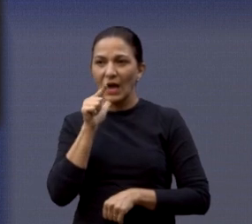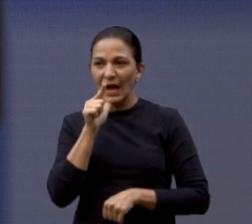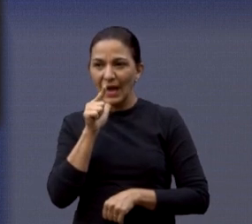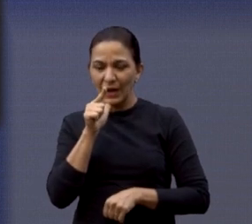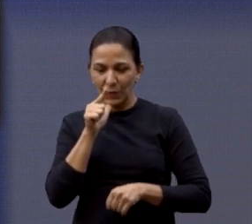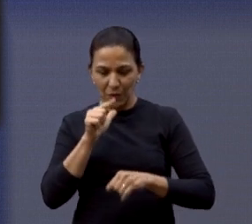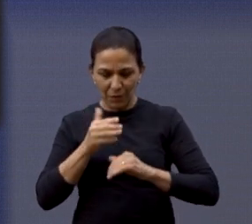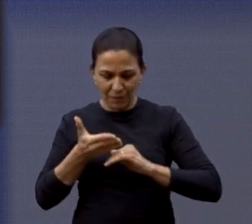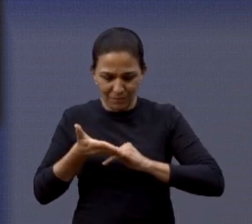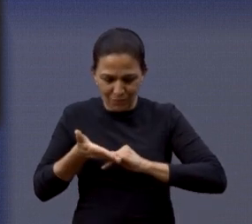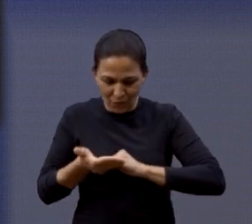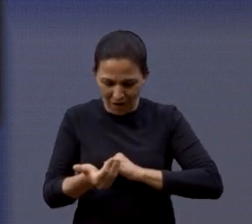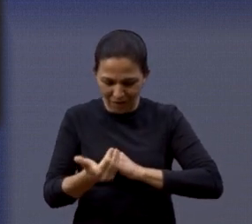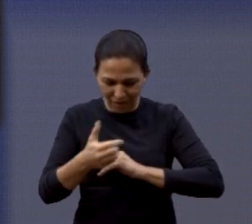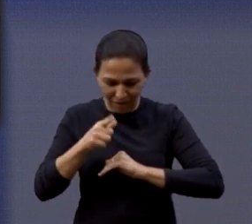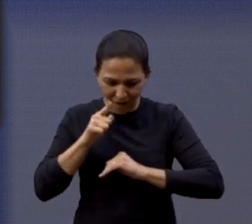ali.